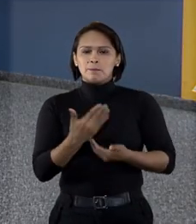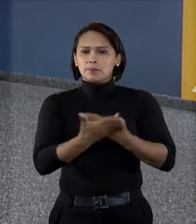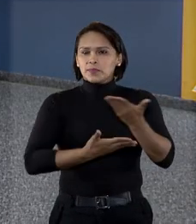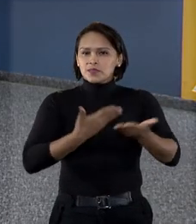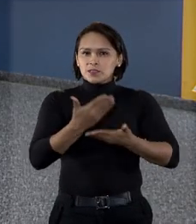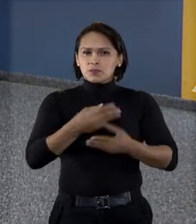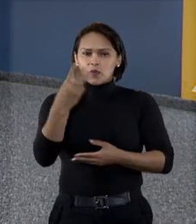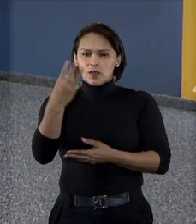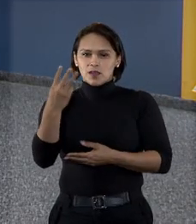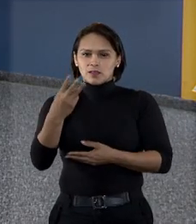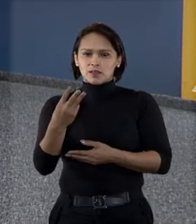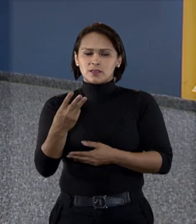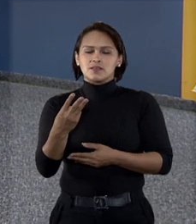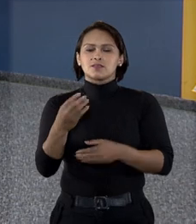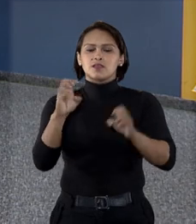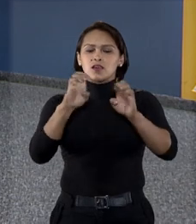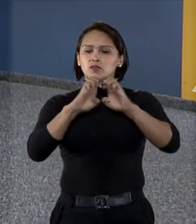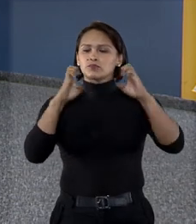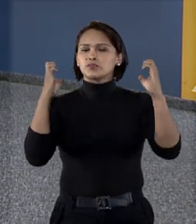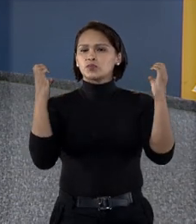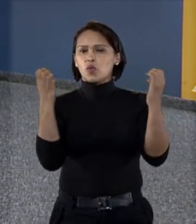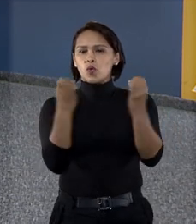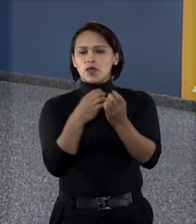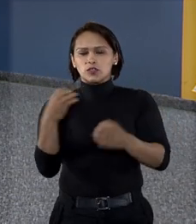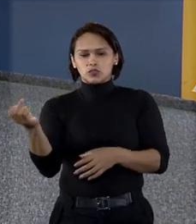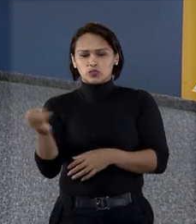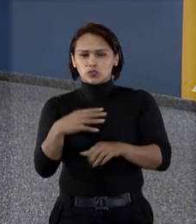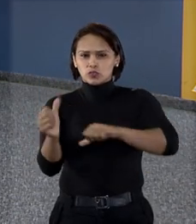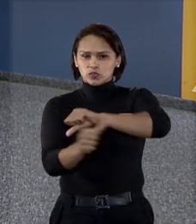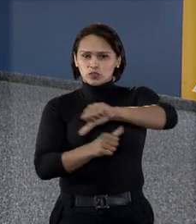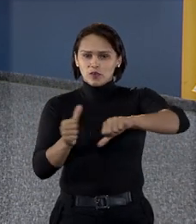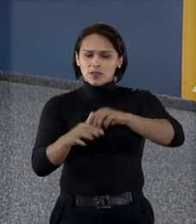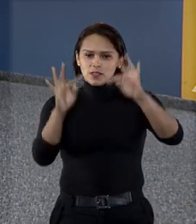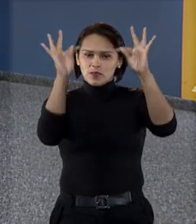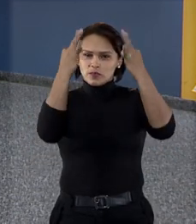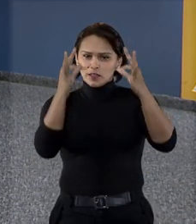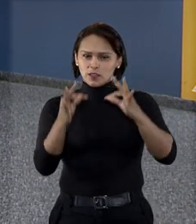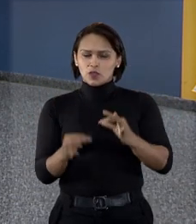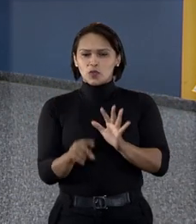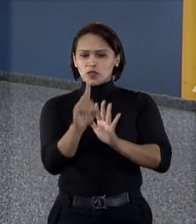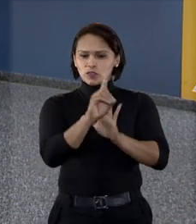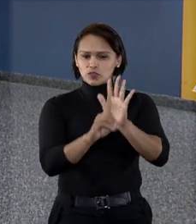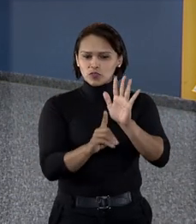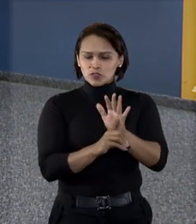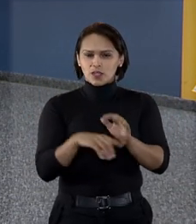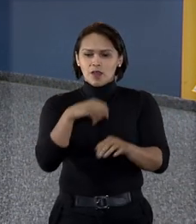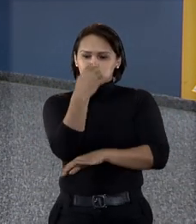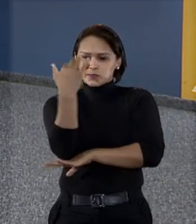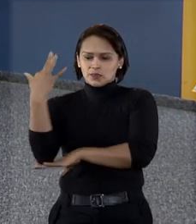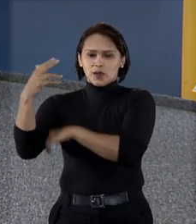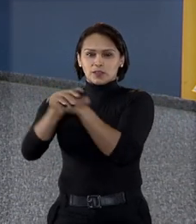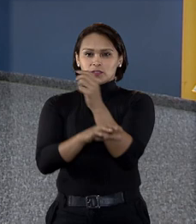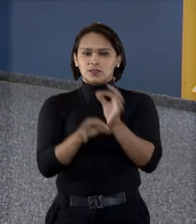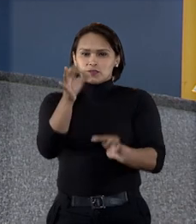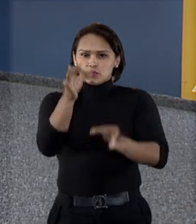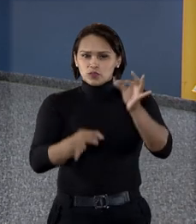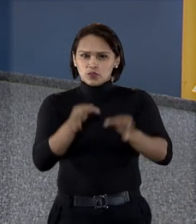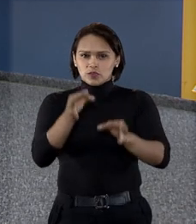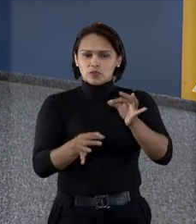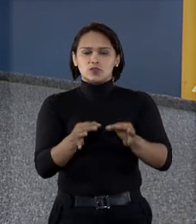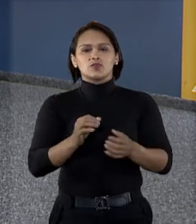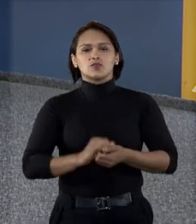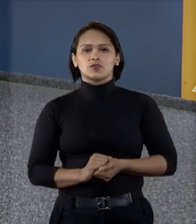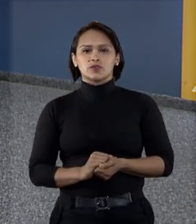Martins, participou da terceira edição do Congresso de Inovação, Tecnologia e Direito para o Ecossistema de